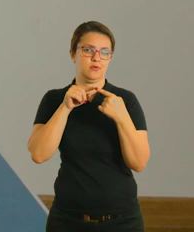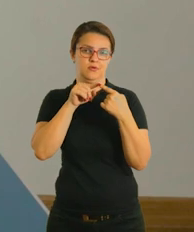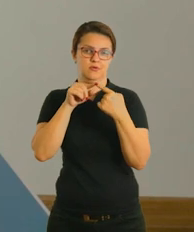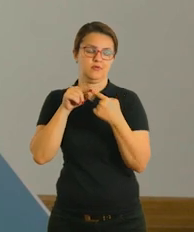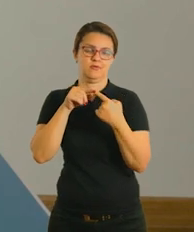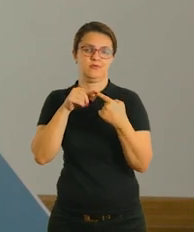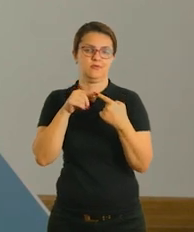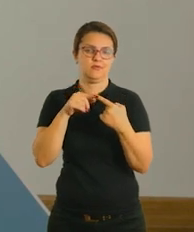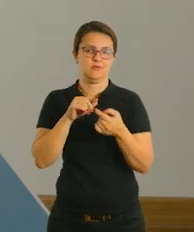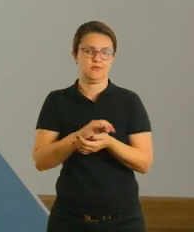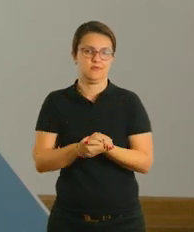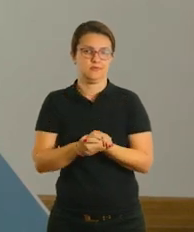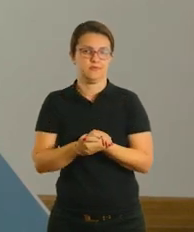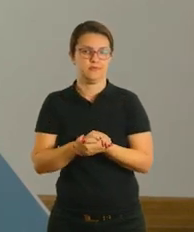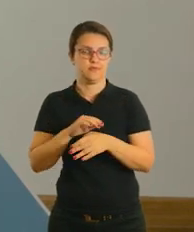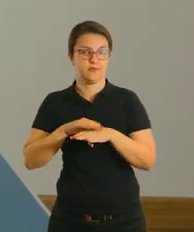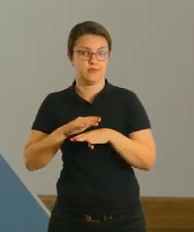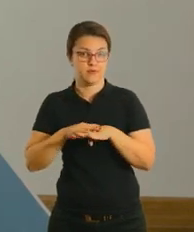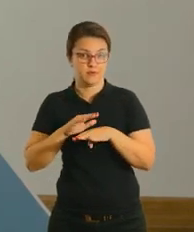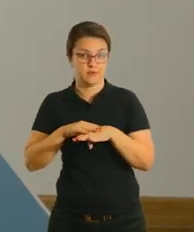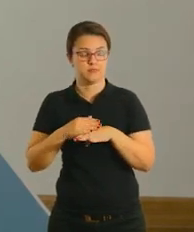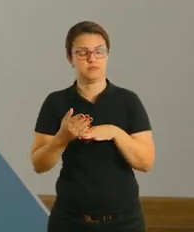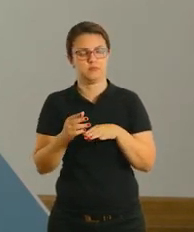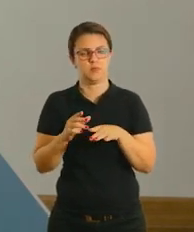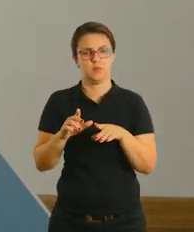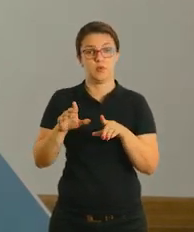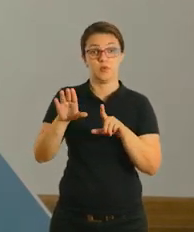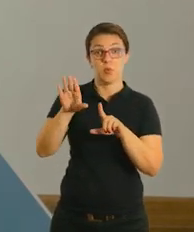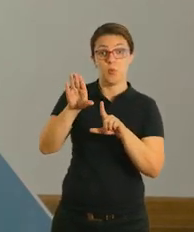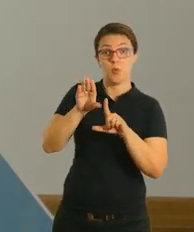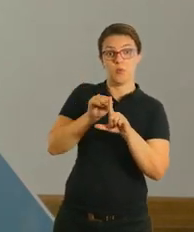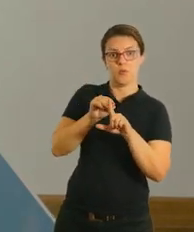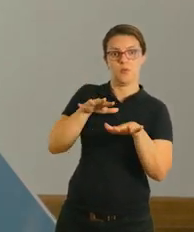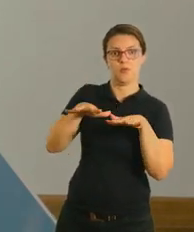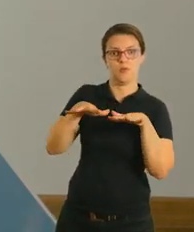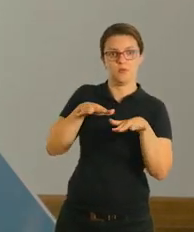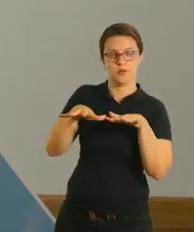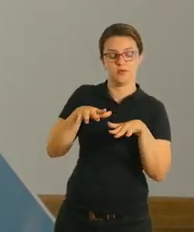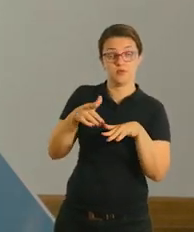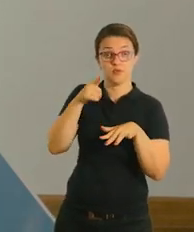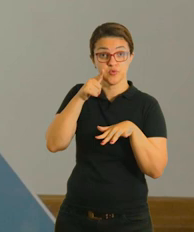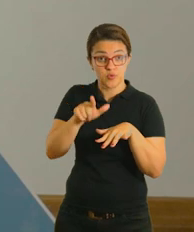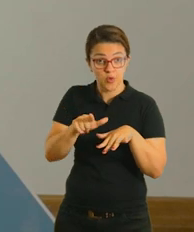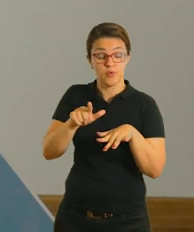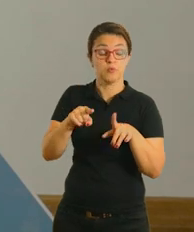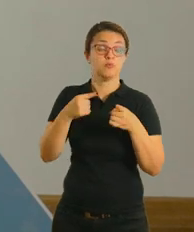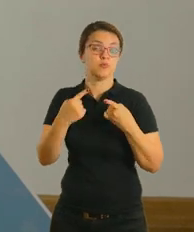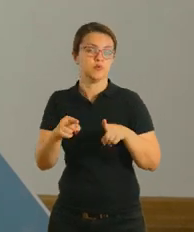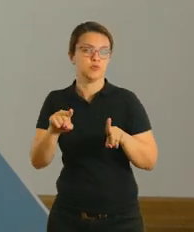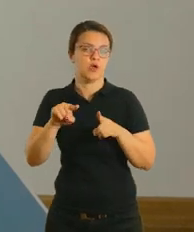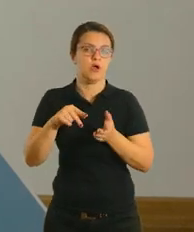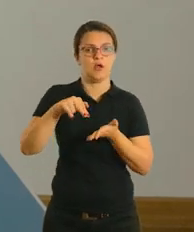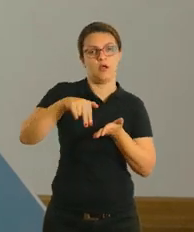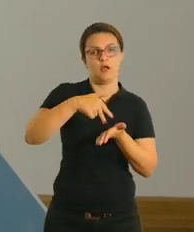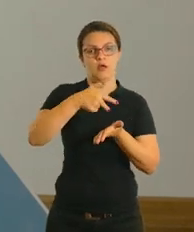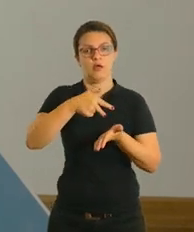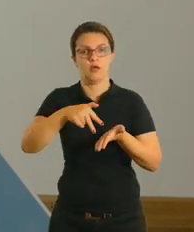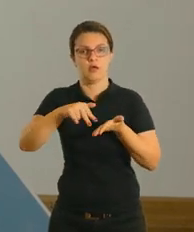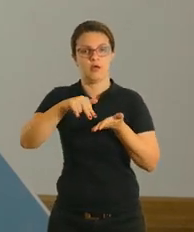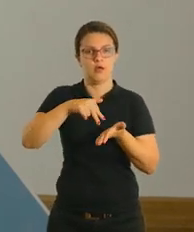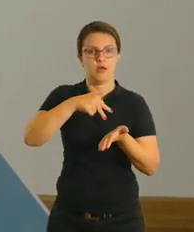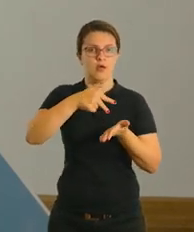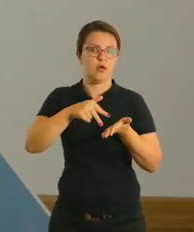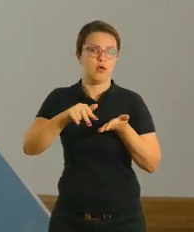reproduzir, ok? Depois que você armazenou essas posições, toca a música de novo e pede para ela, em determinados momentos,